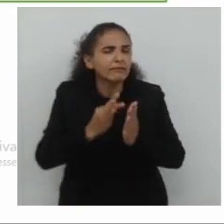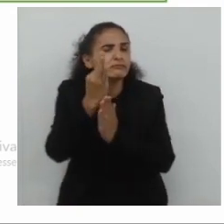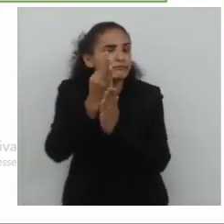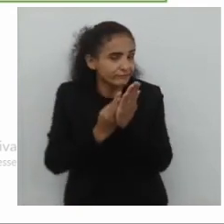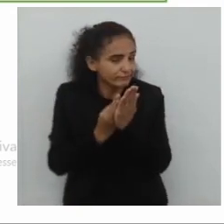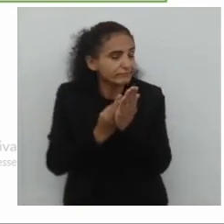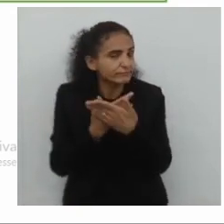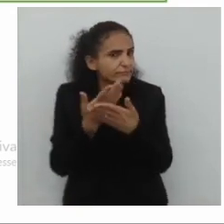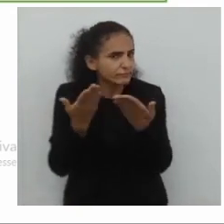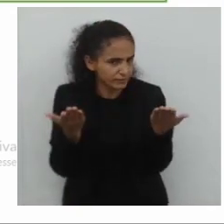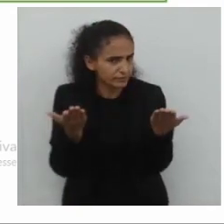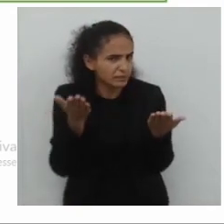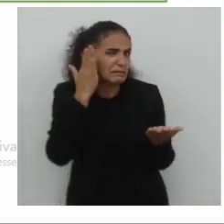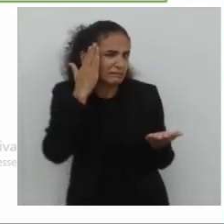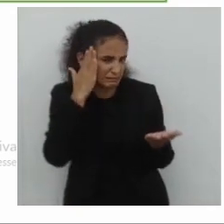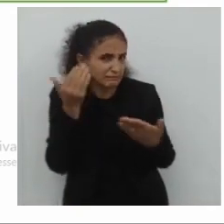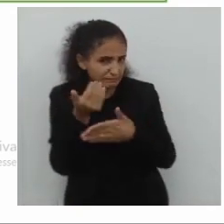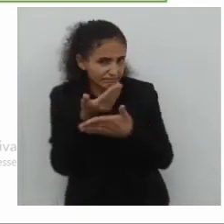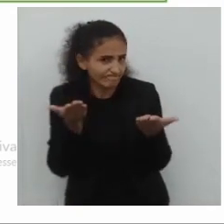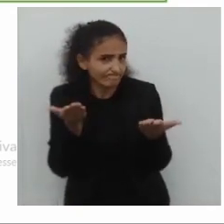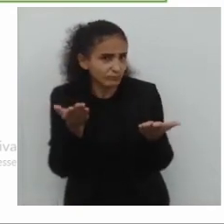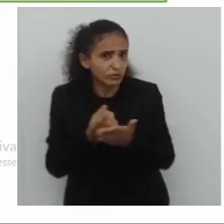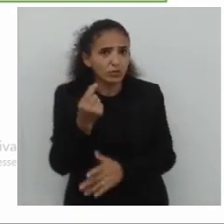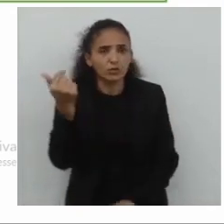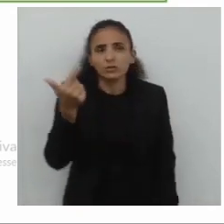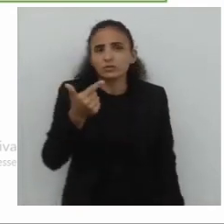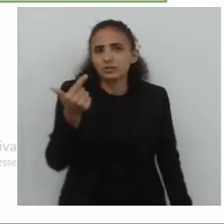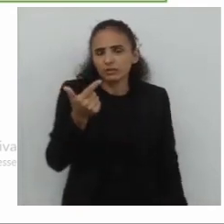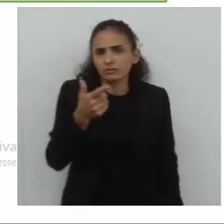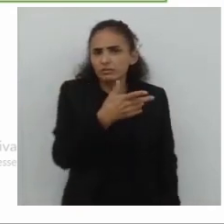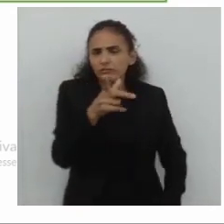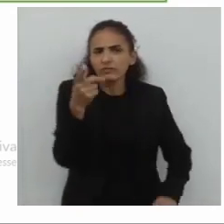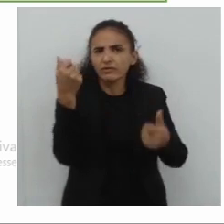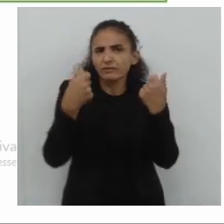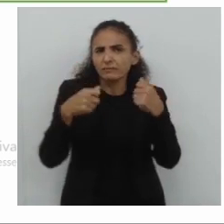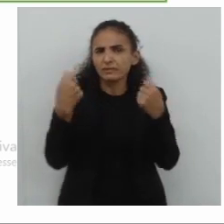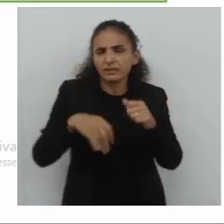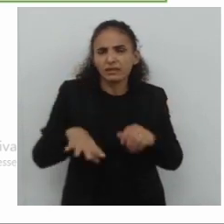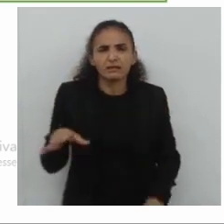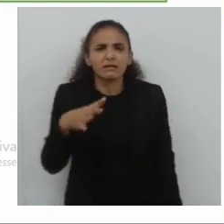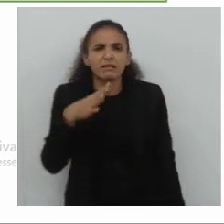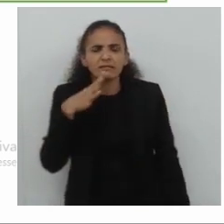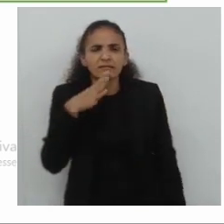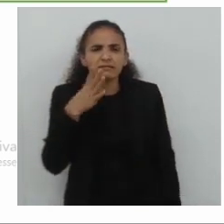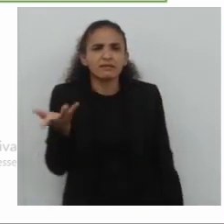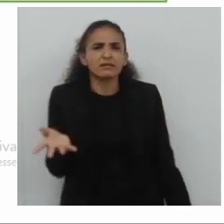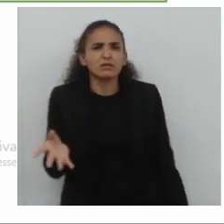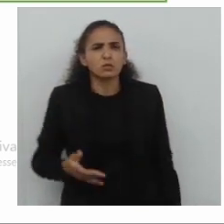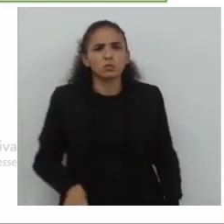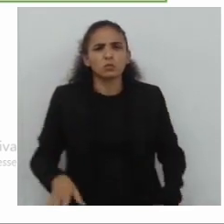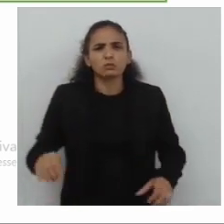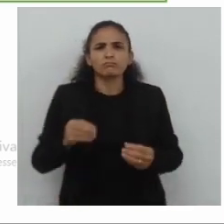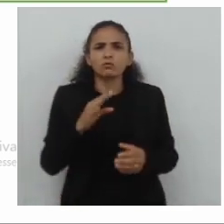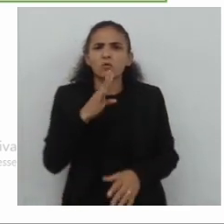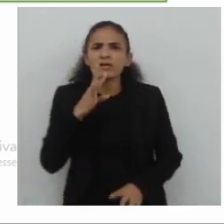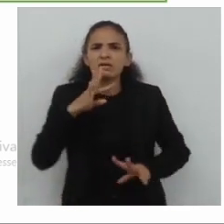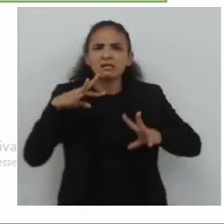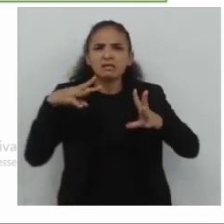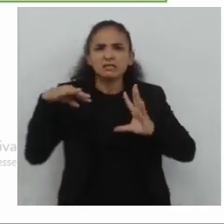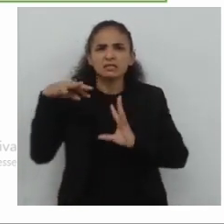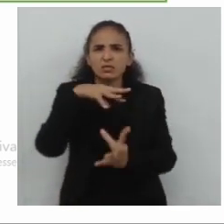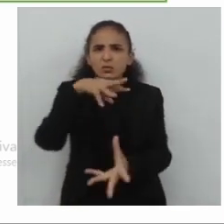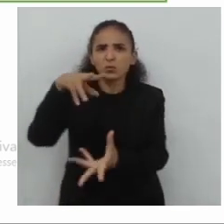o quê do texto? Você compreendeu o texto? Segundo, foi necessário ter conhecimento de mundo para ajudar na